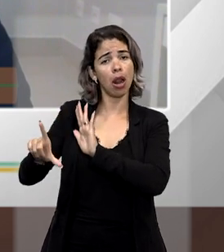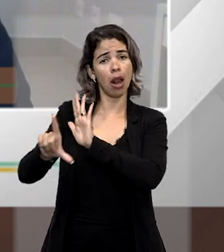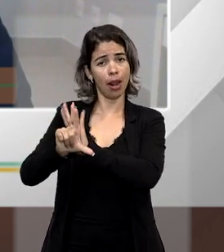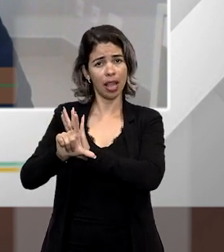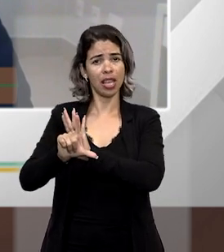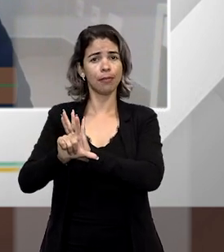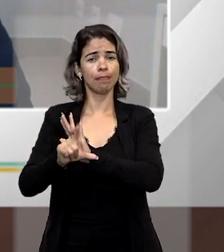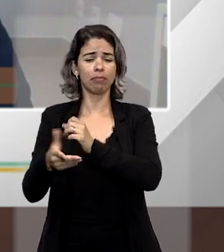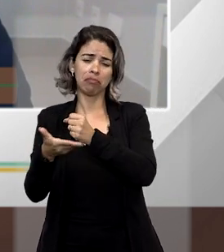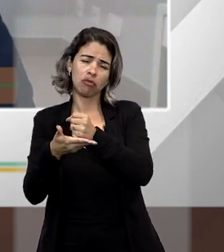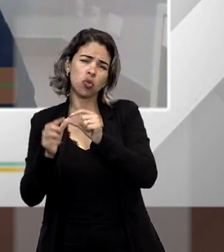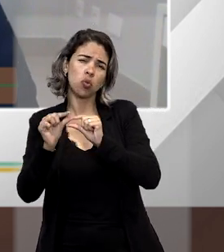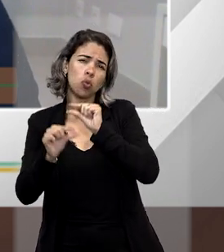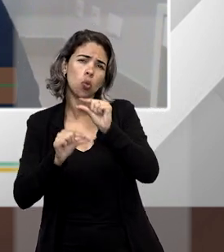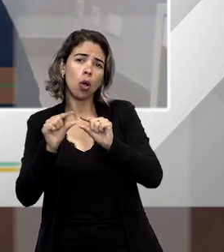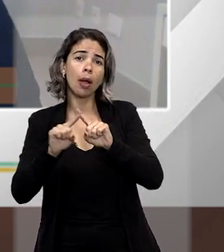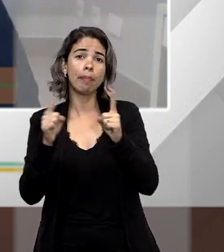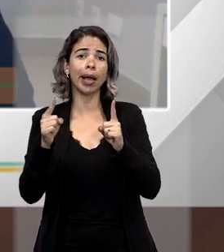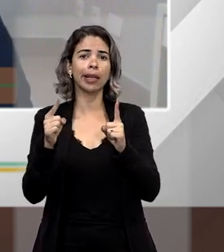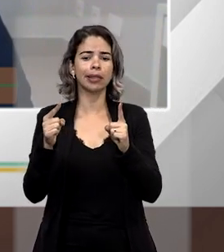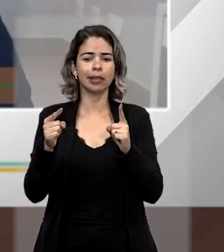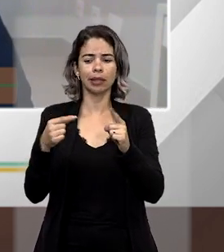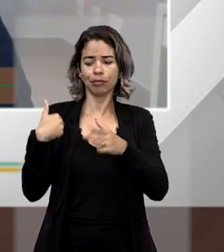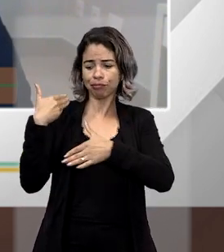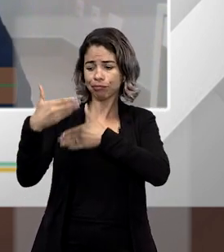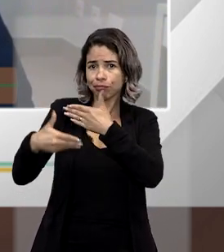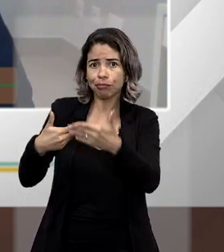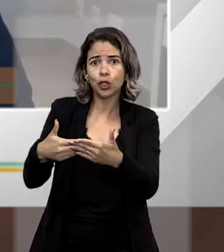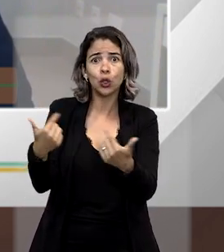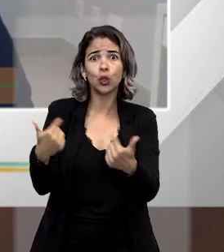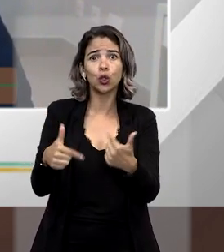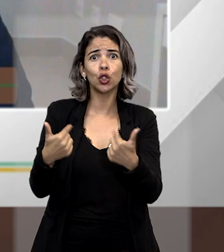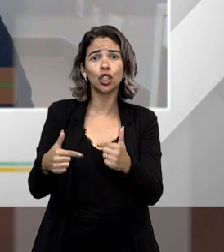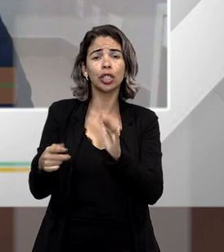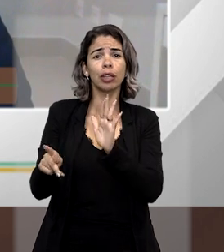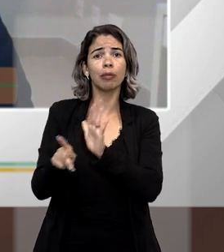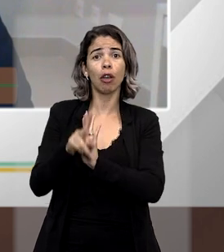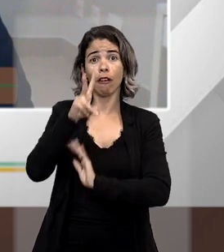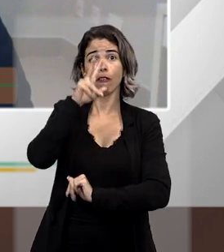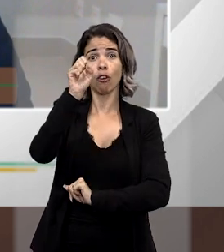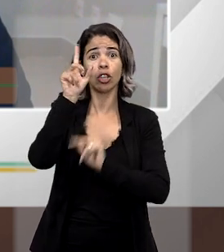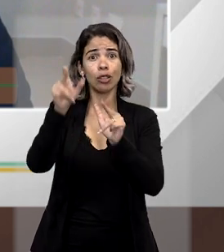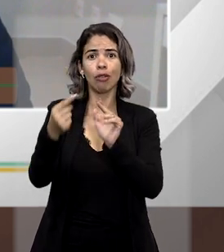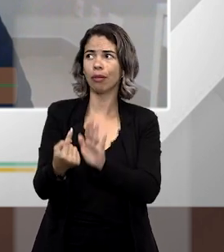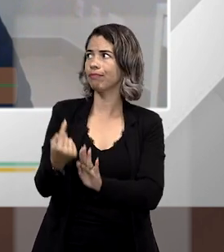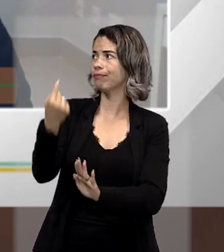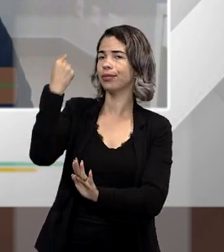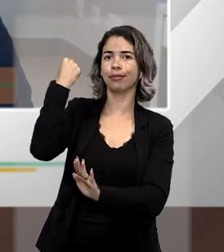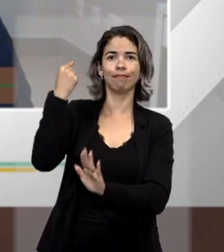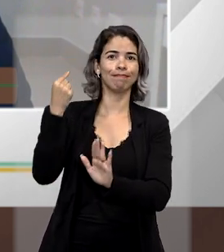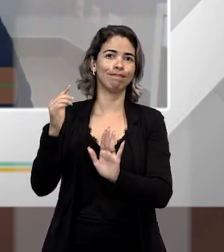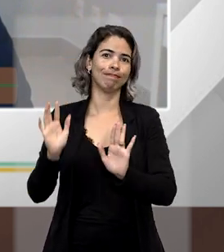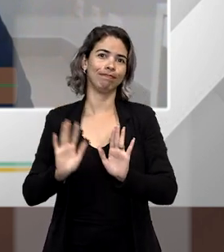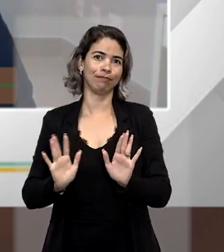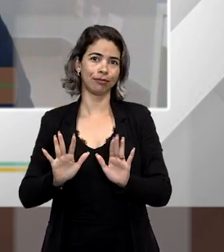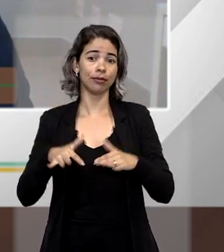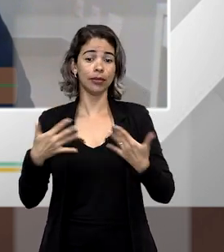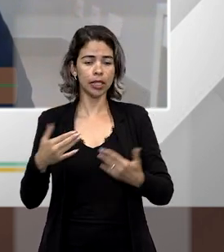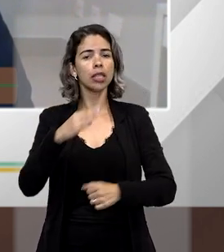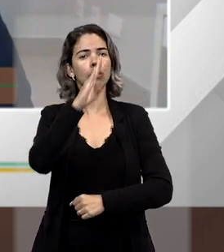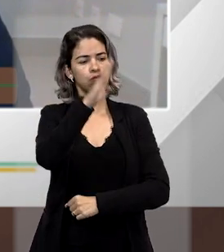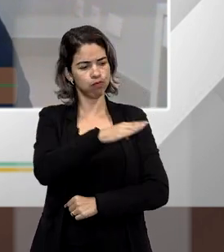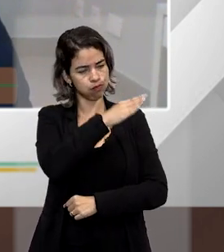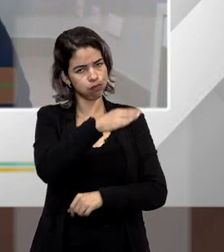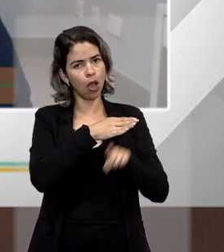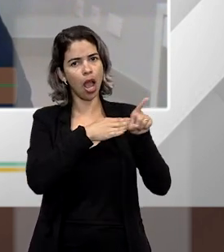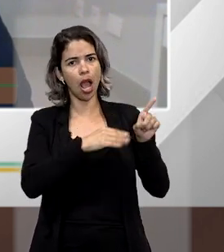edição da Lei 7.170, já não encontrava mais, digamos assim, a força necessária para justificar um diploma penal. Então, a